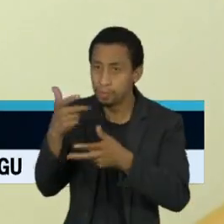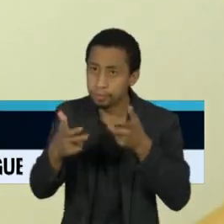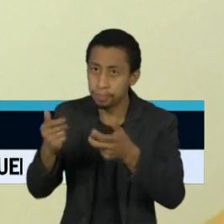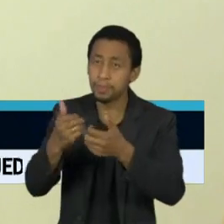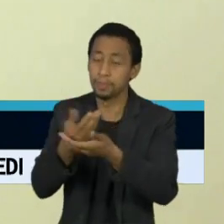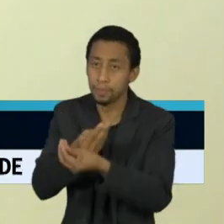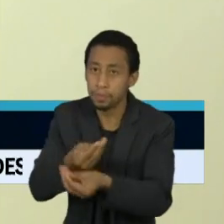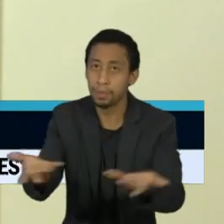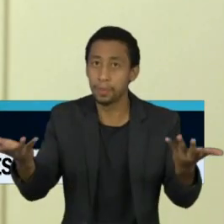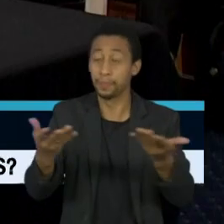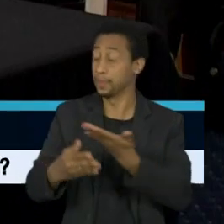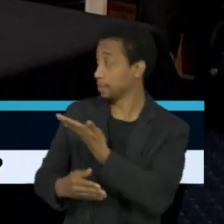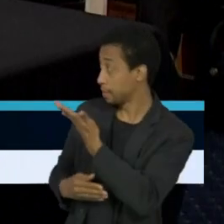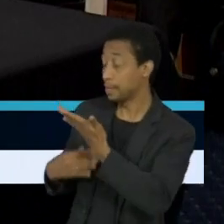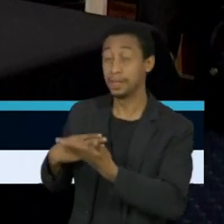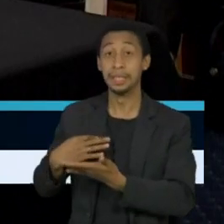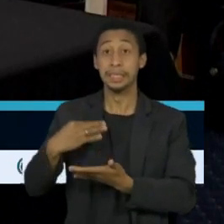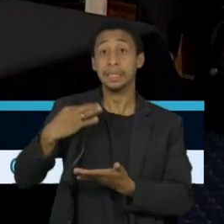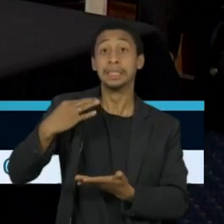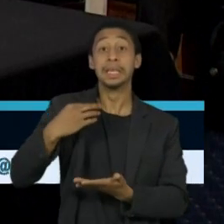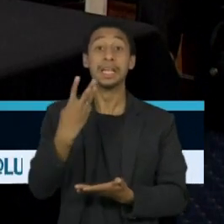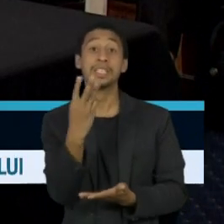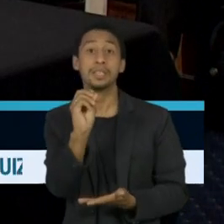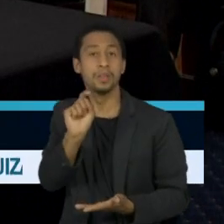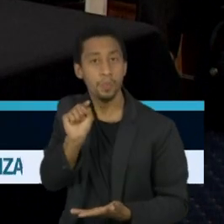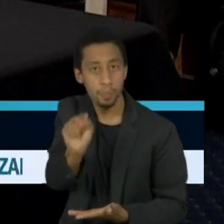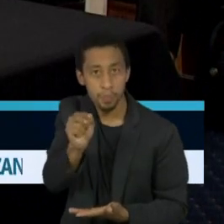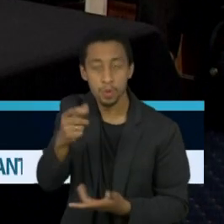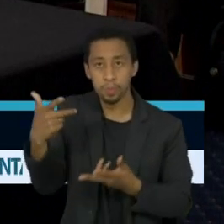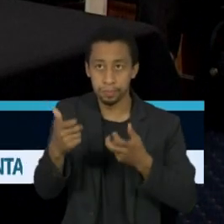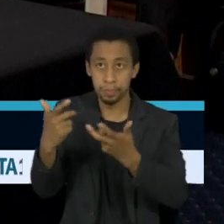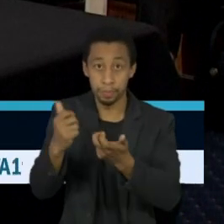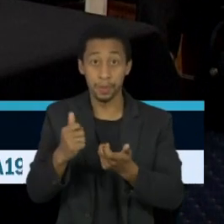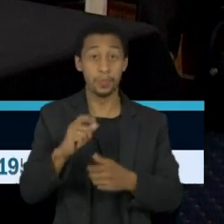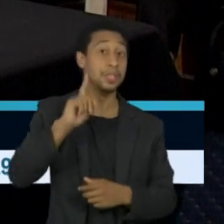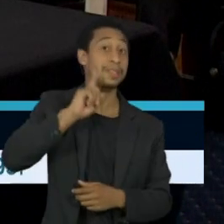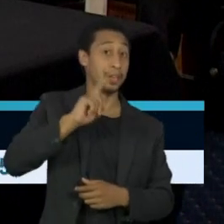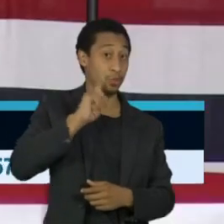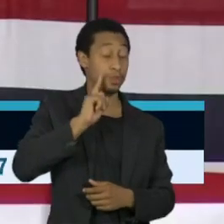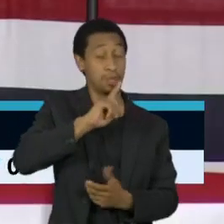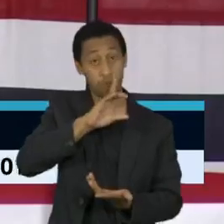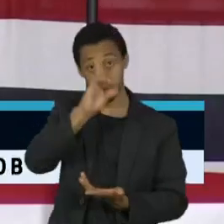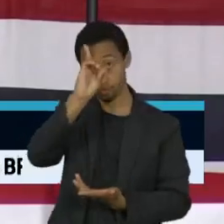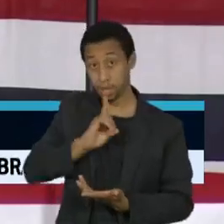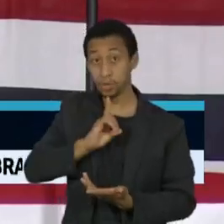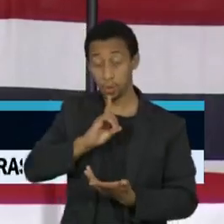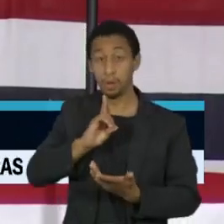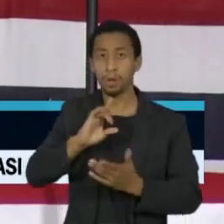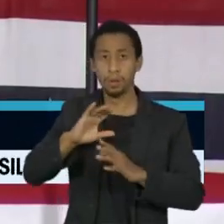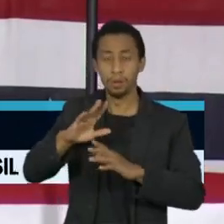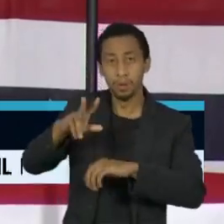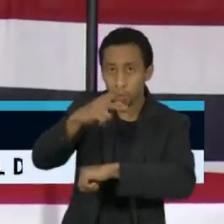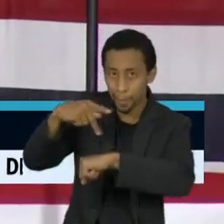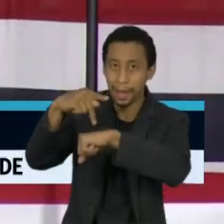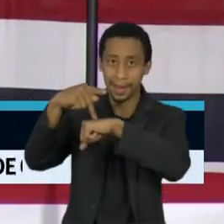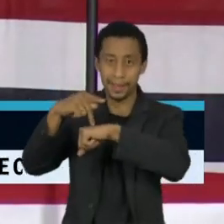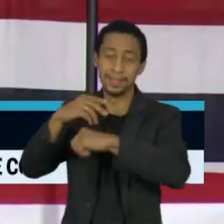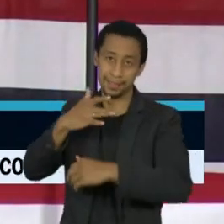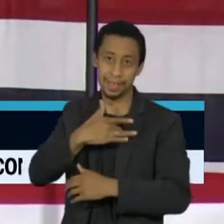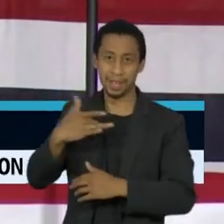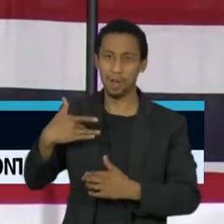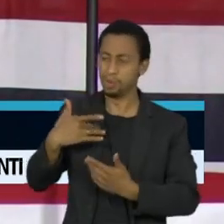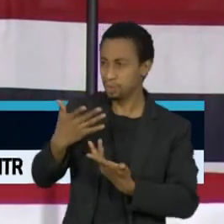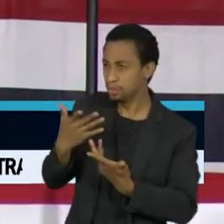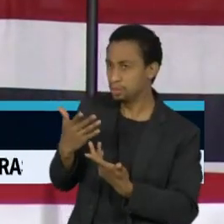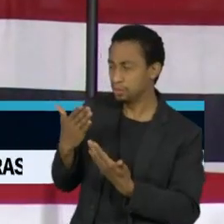dos 30 mil voluntários. Nos Estados Unidos, o diretor do Instituto Nacional de Saúde questionou a previsão do presidente